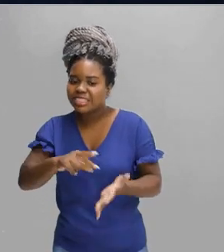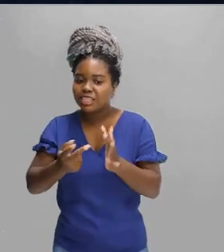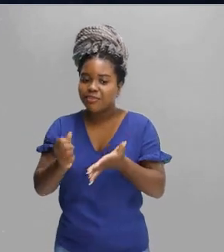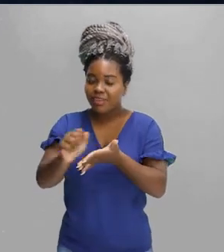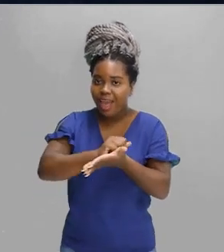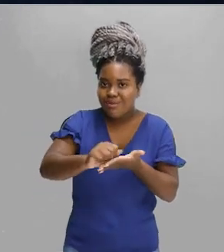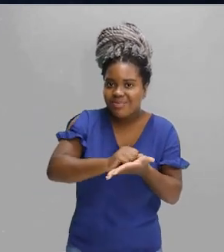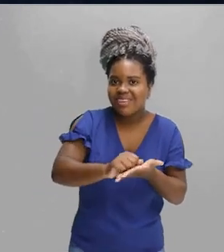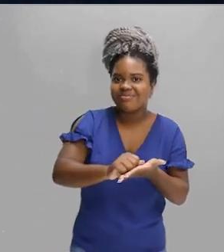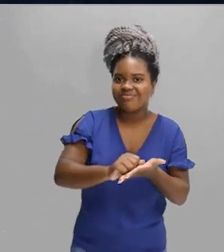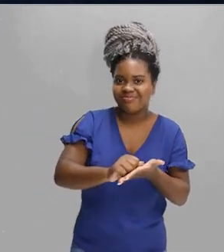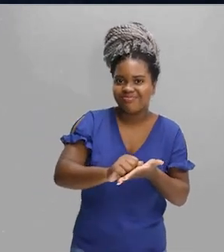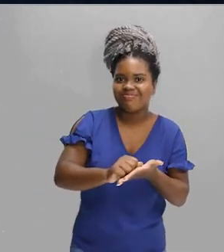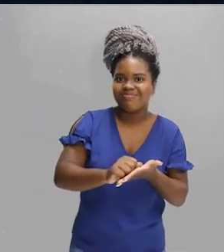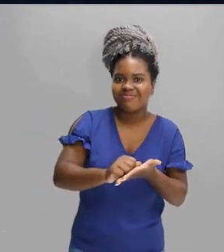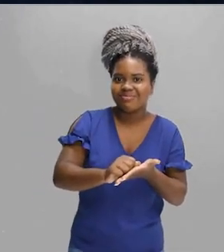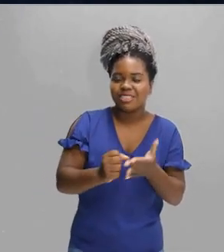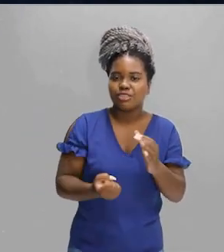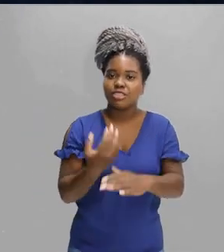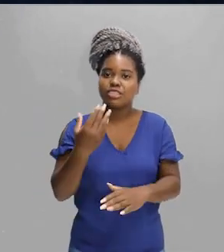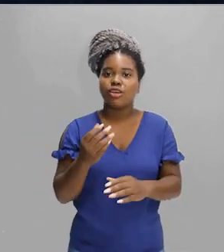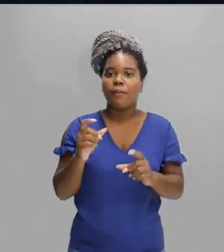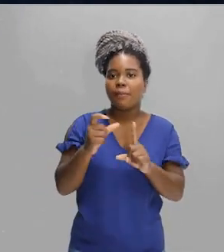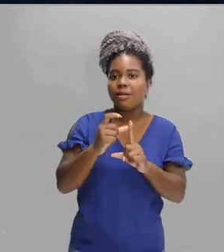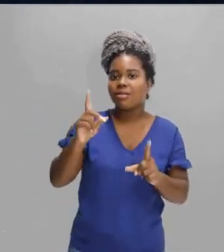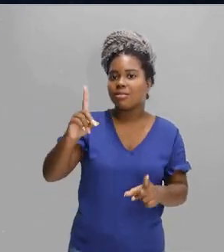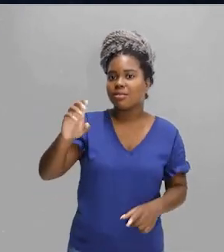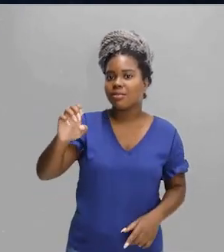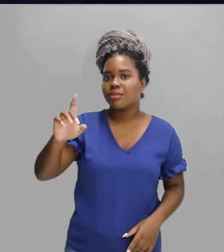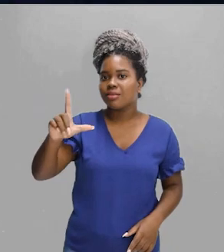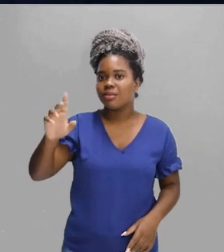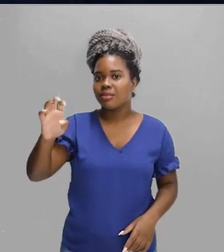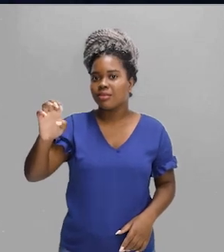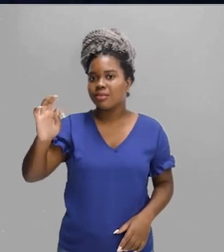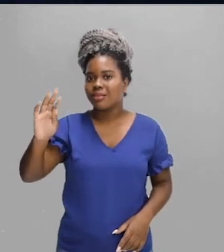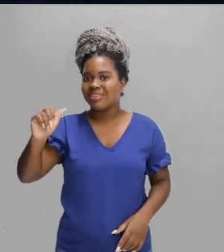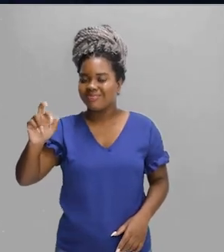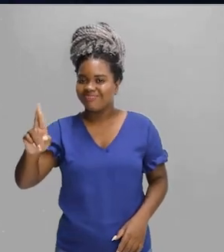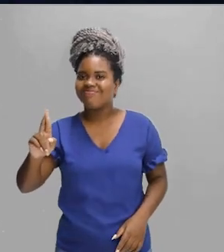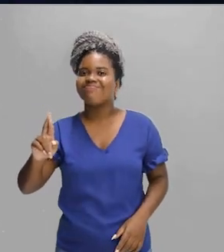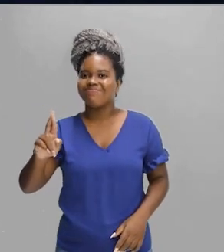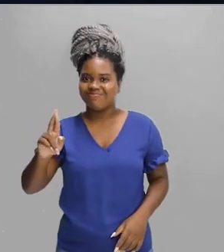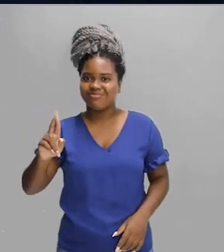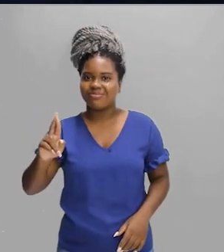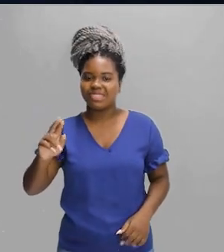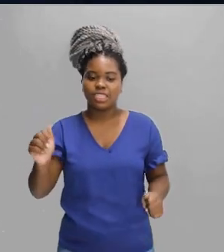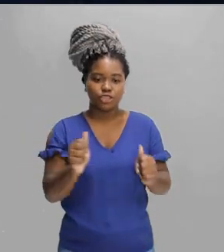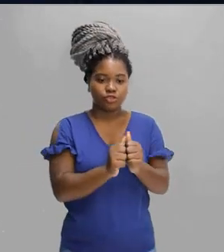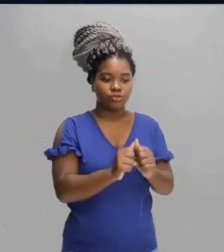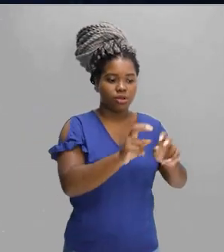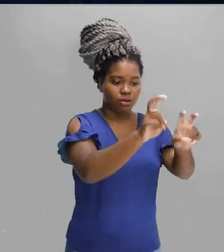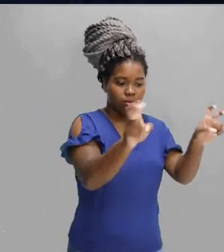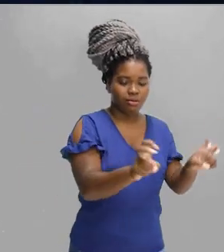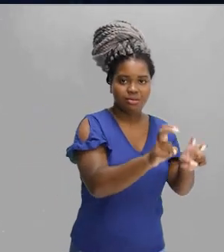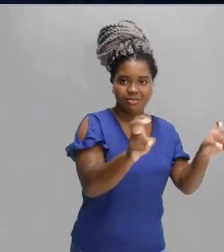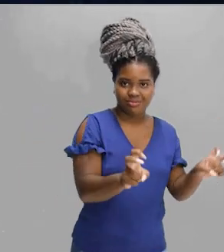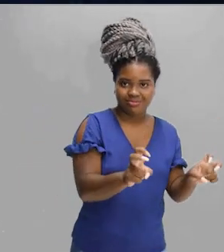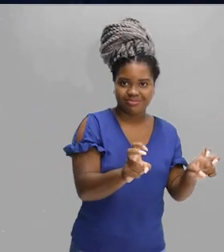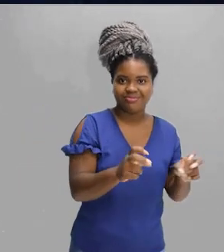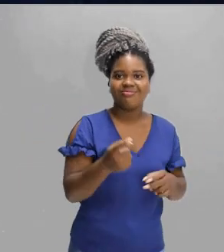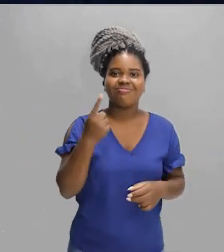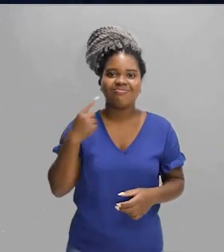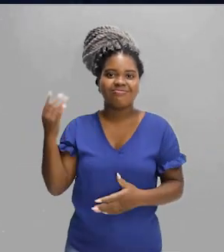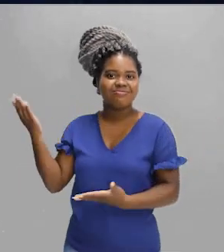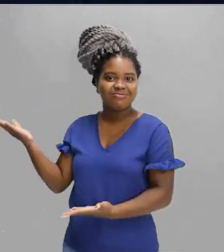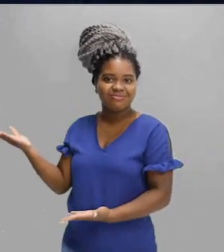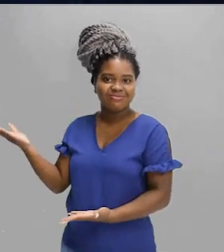criou-se a palavra deletar. O verbo deletar. Que vem do advento de computador. O inglês é